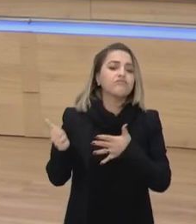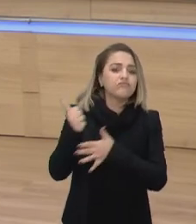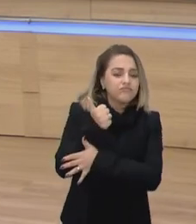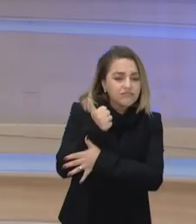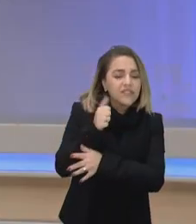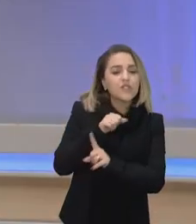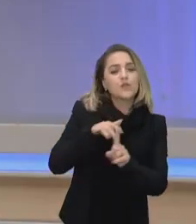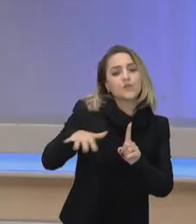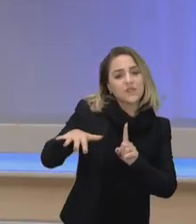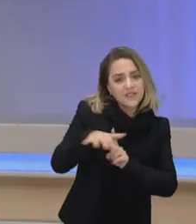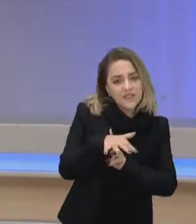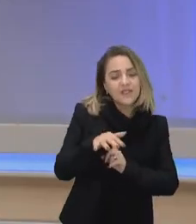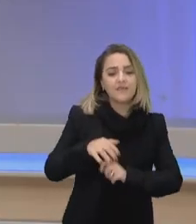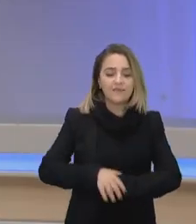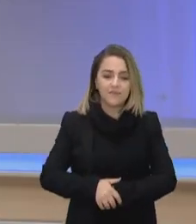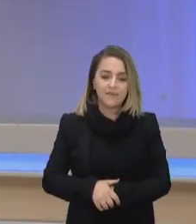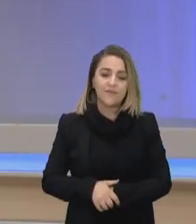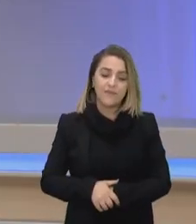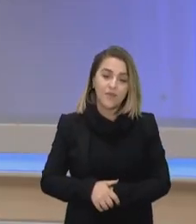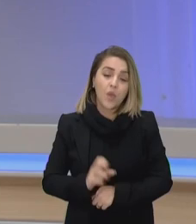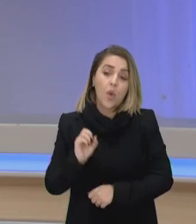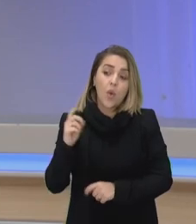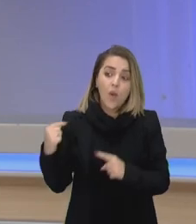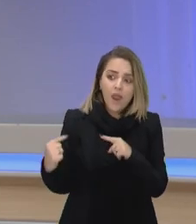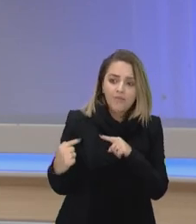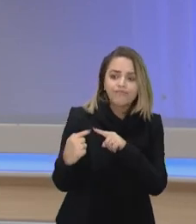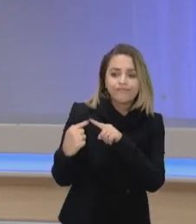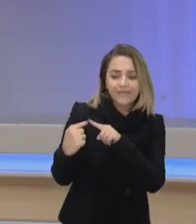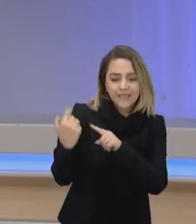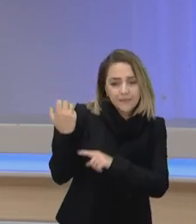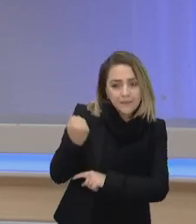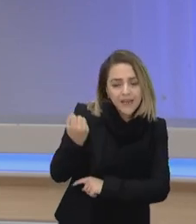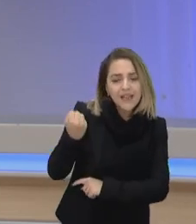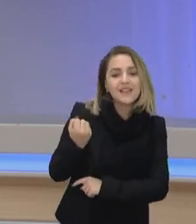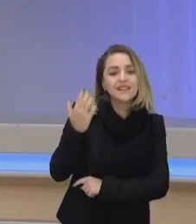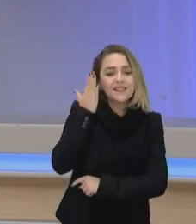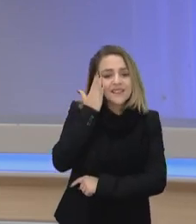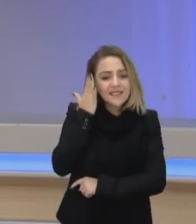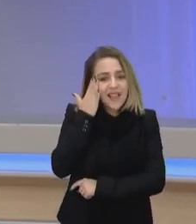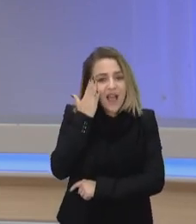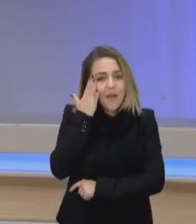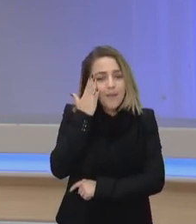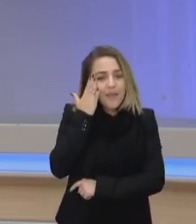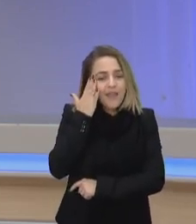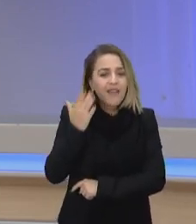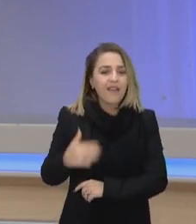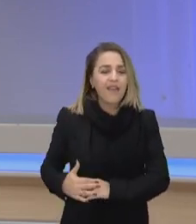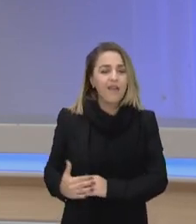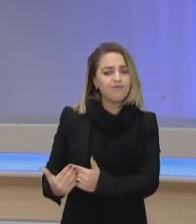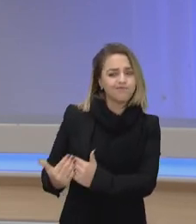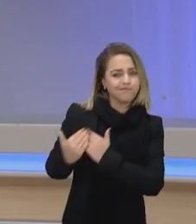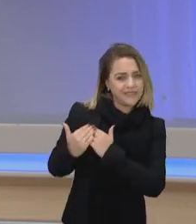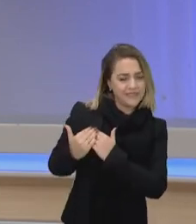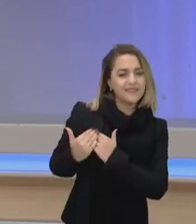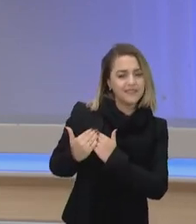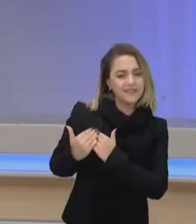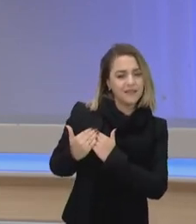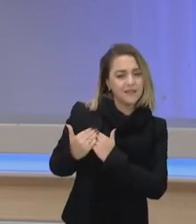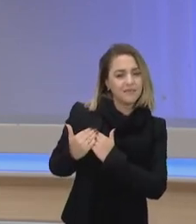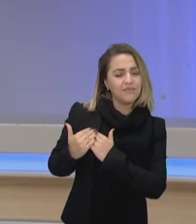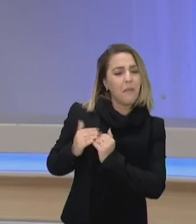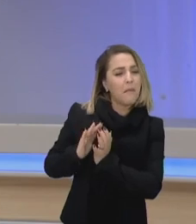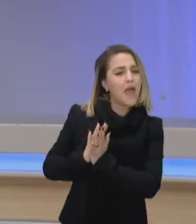se identificar com a cor branca porque sabem que é menos doloroso menos problemático ser